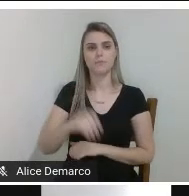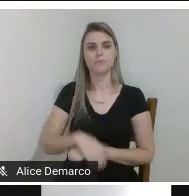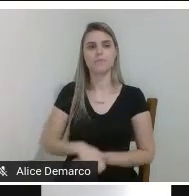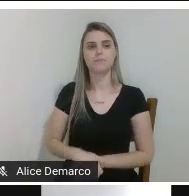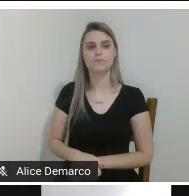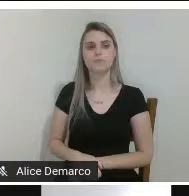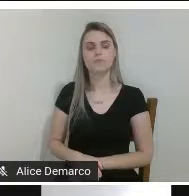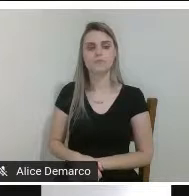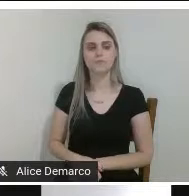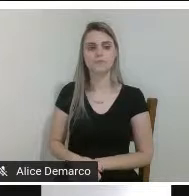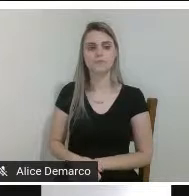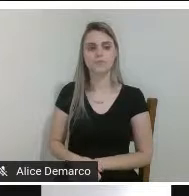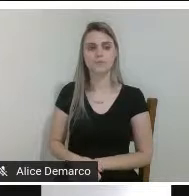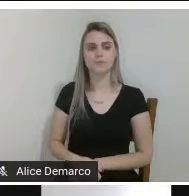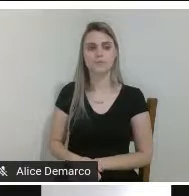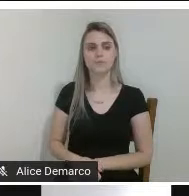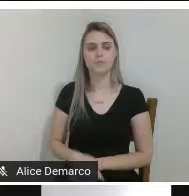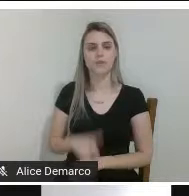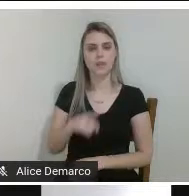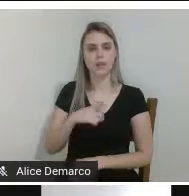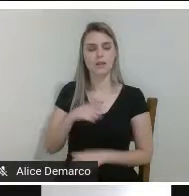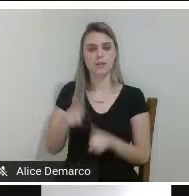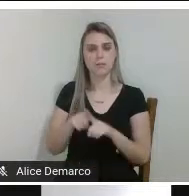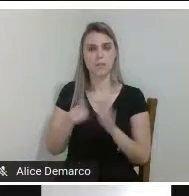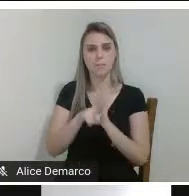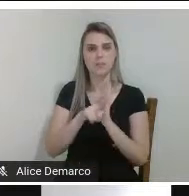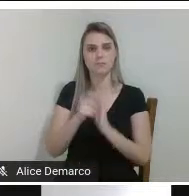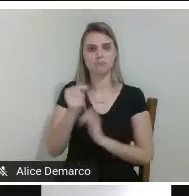visando novamente novamente o menor custo